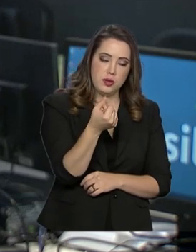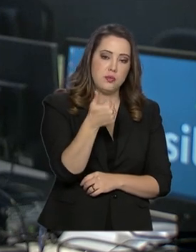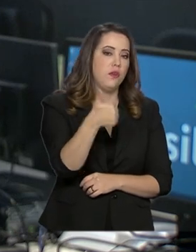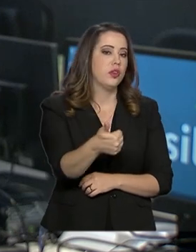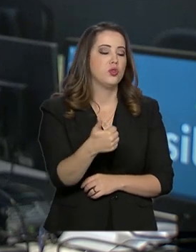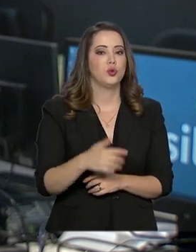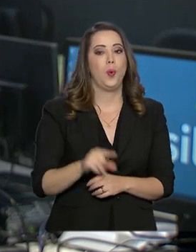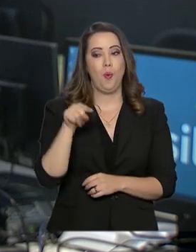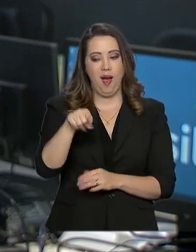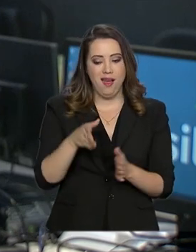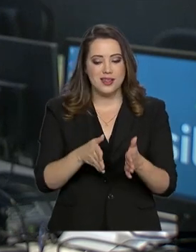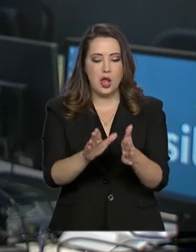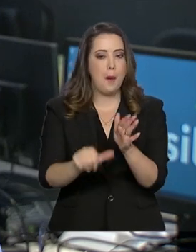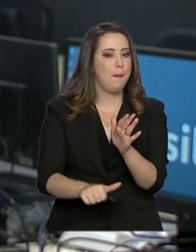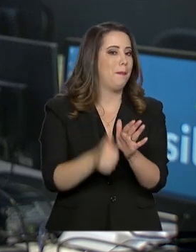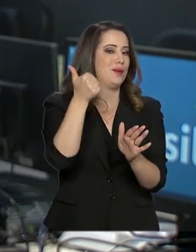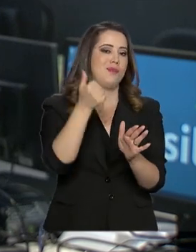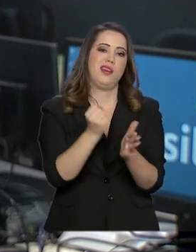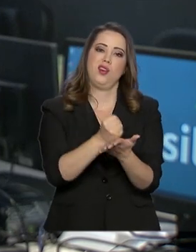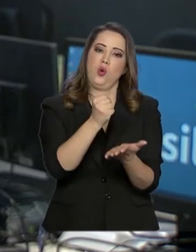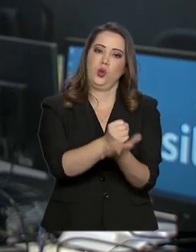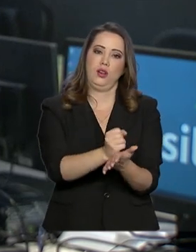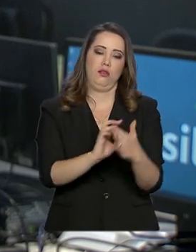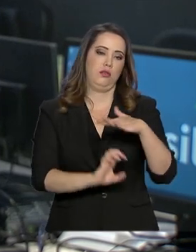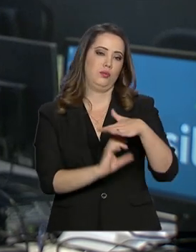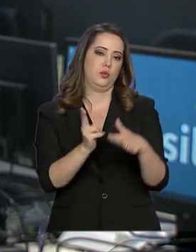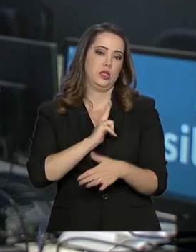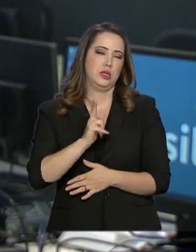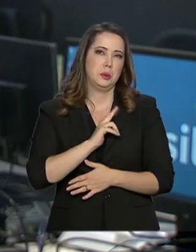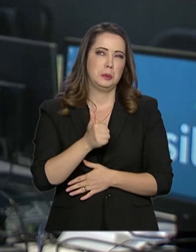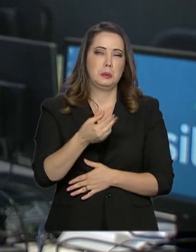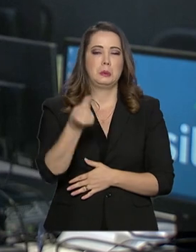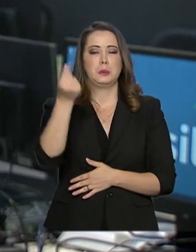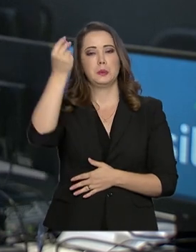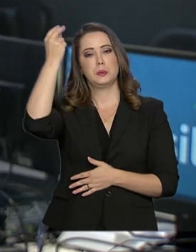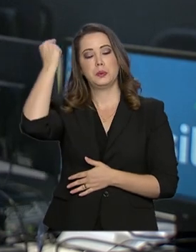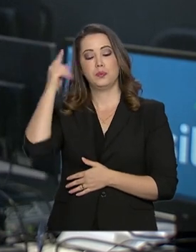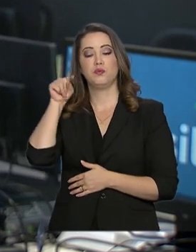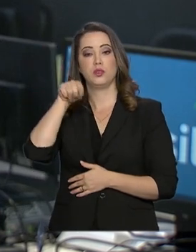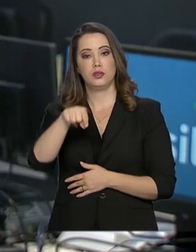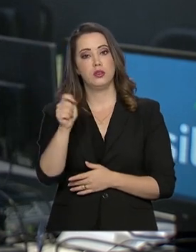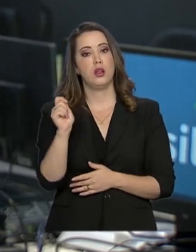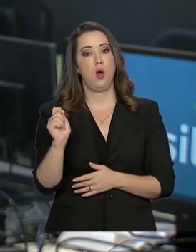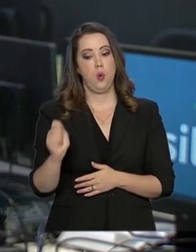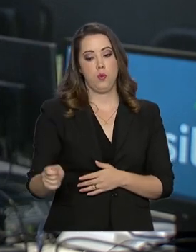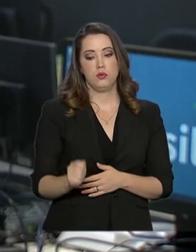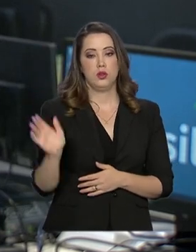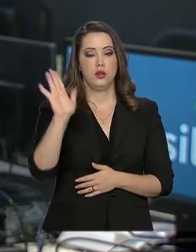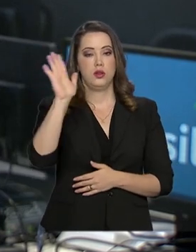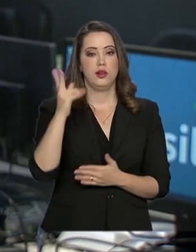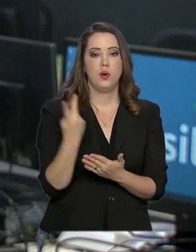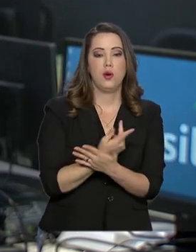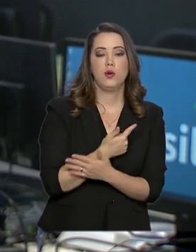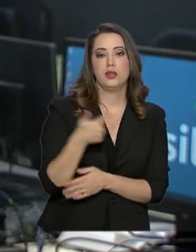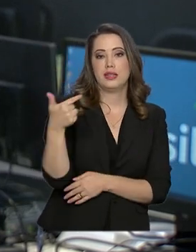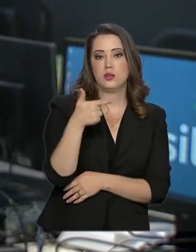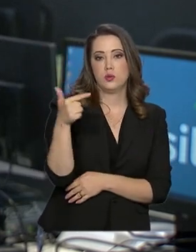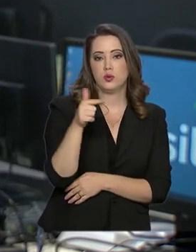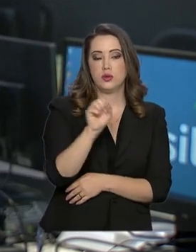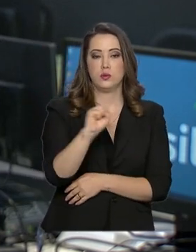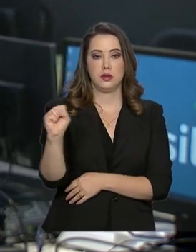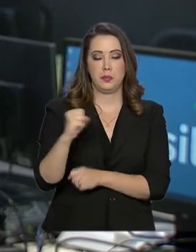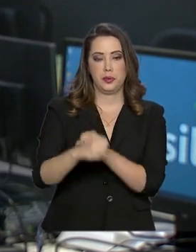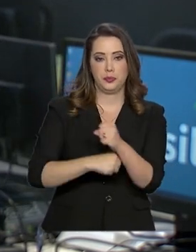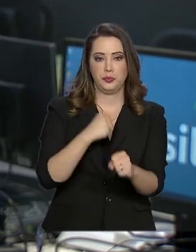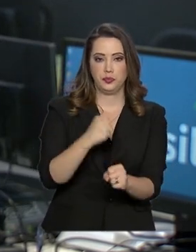federal concedida em 1995. A previsão é que o leilão ocorra no segundo semestre do ano que